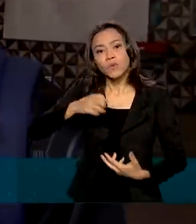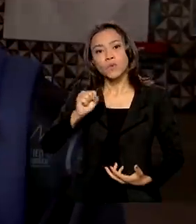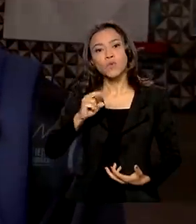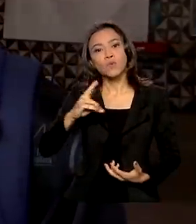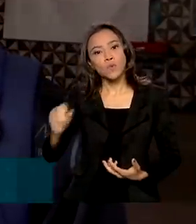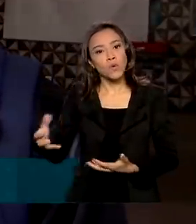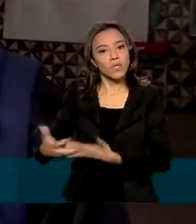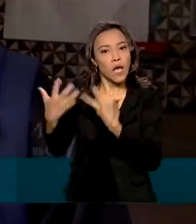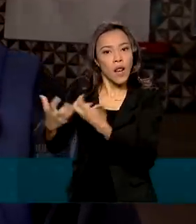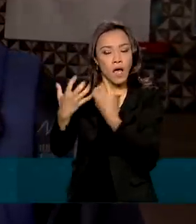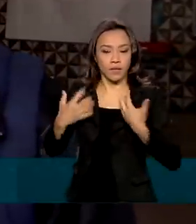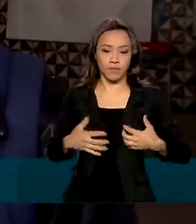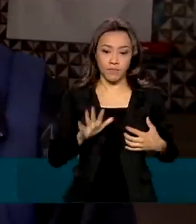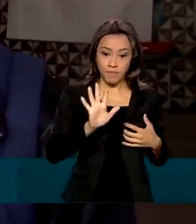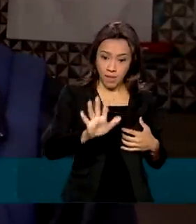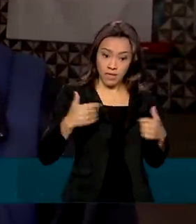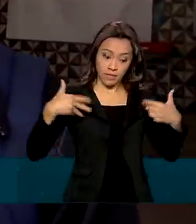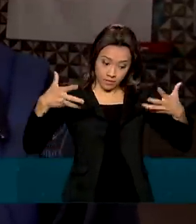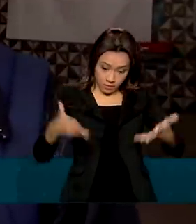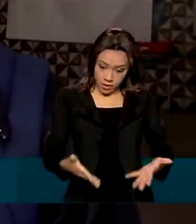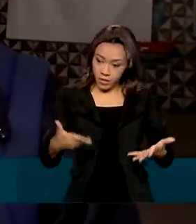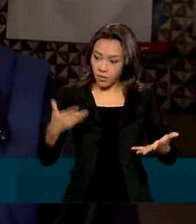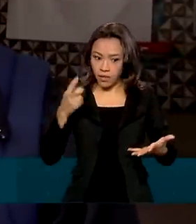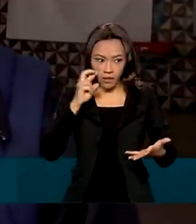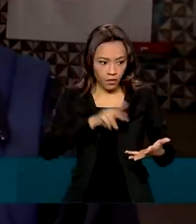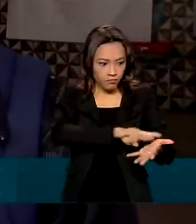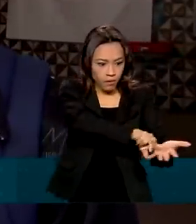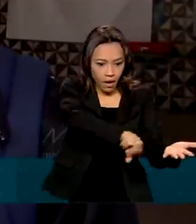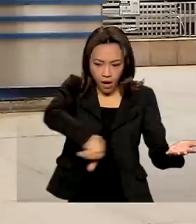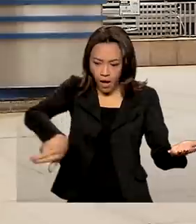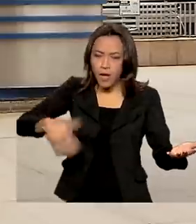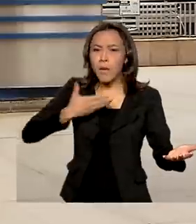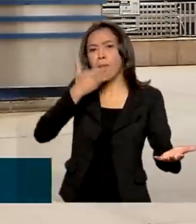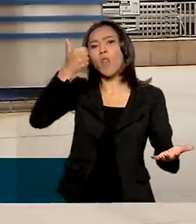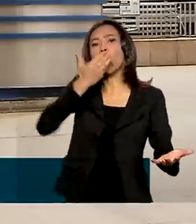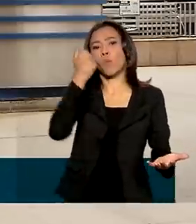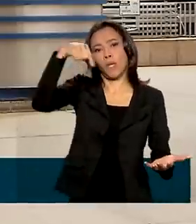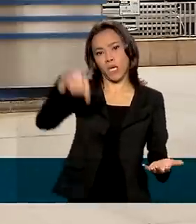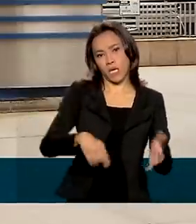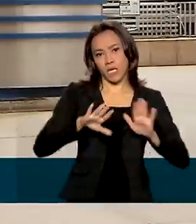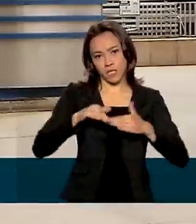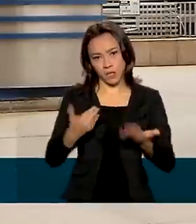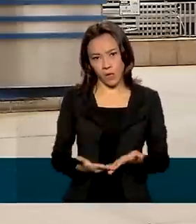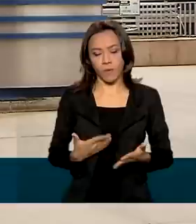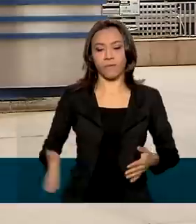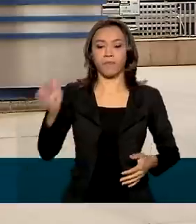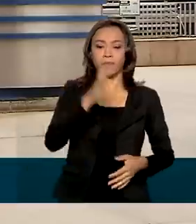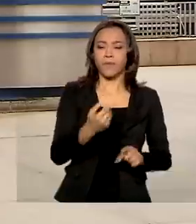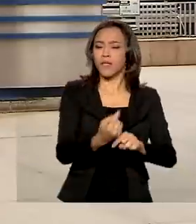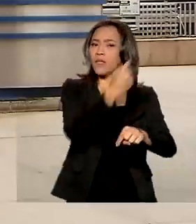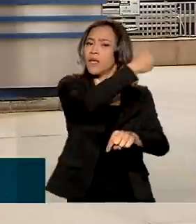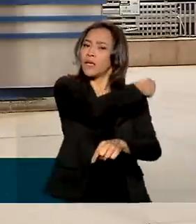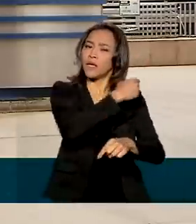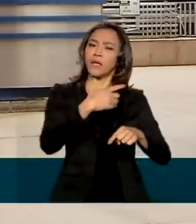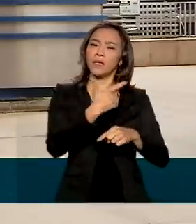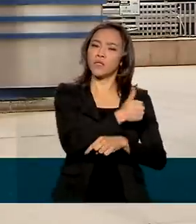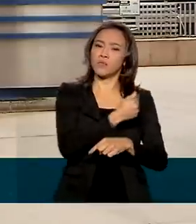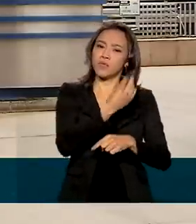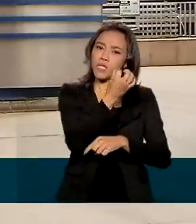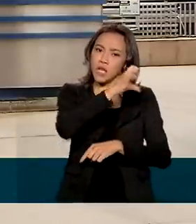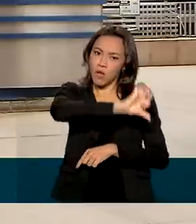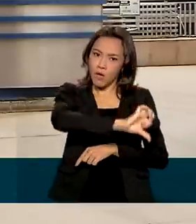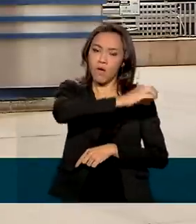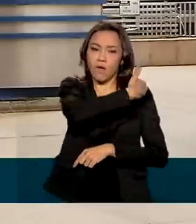salada eu tenho em casa, mas aqui, como tem essa variedade, eu, às vezes, prefiro comer aqui. Desde 2019, o governo federal já investiu